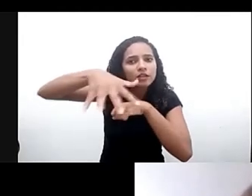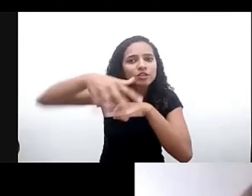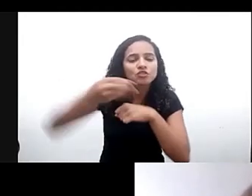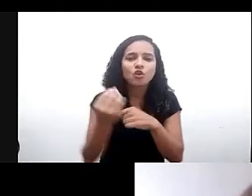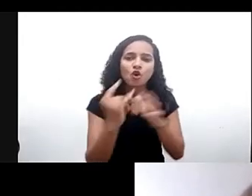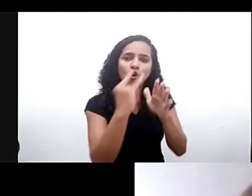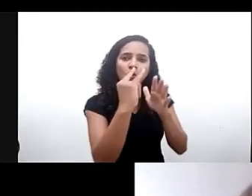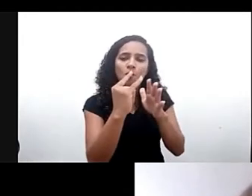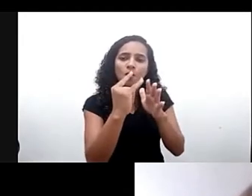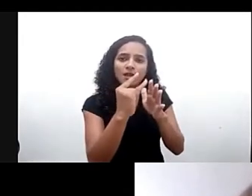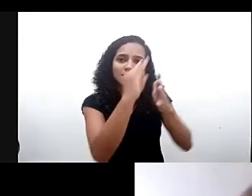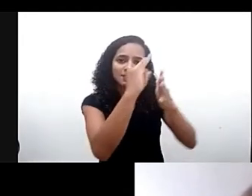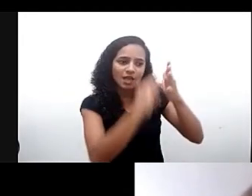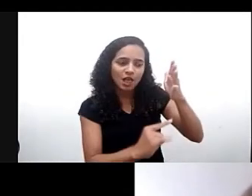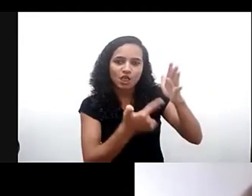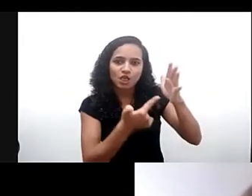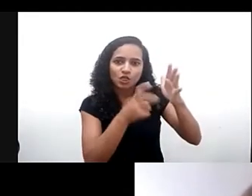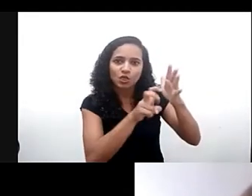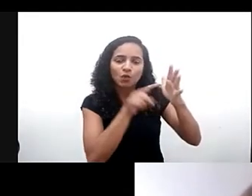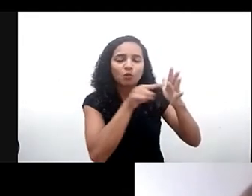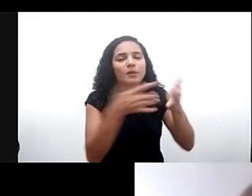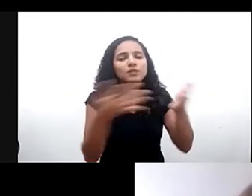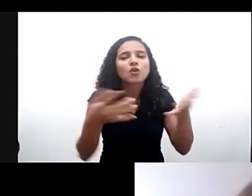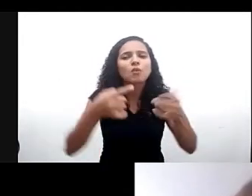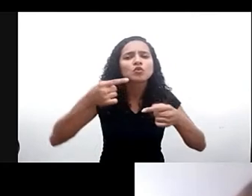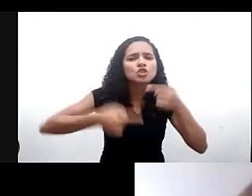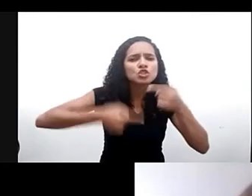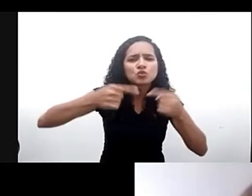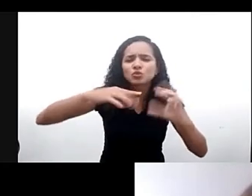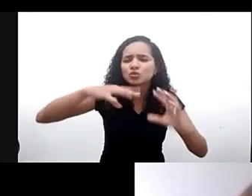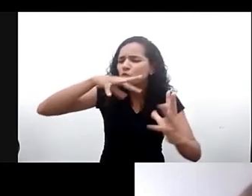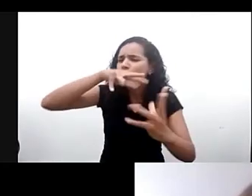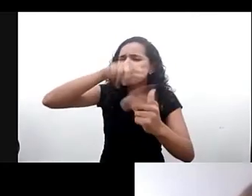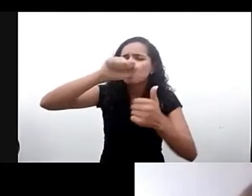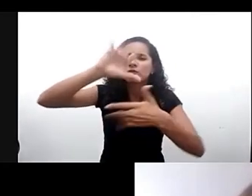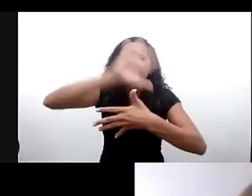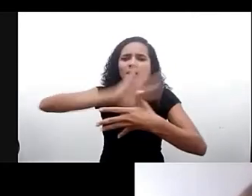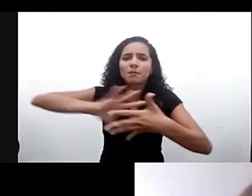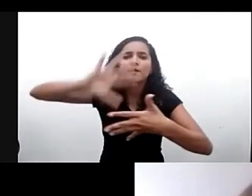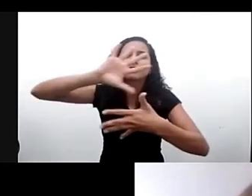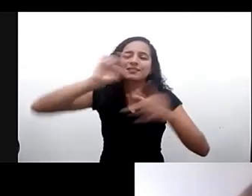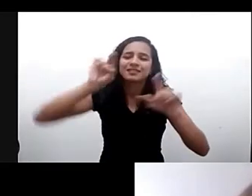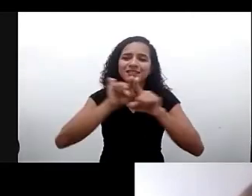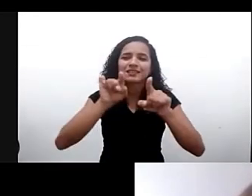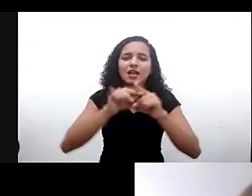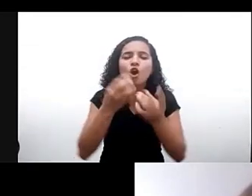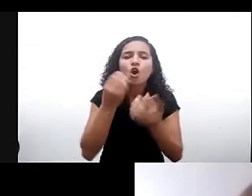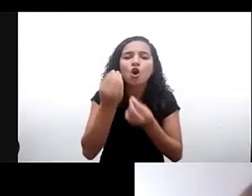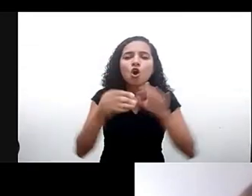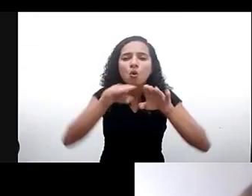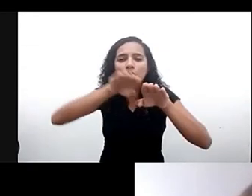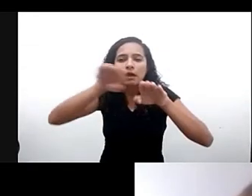pode contribuir para a discussão muito grande de hoje na América Latina e no mundo todo sobre o tratamento desigual e